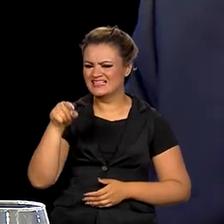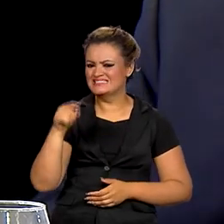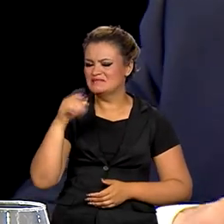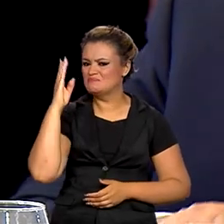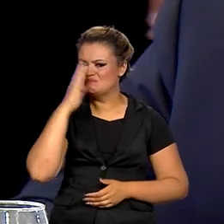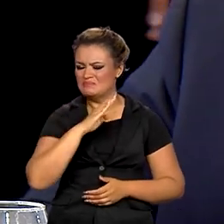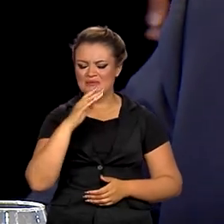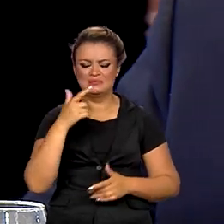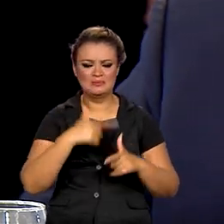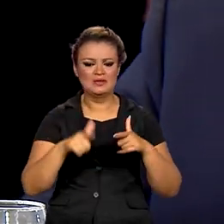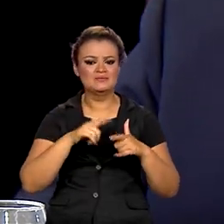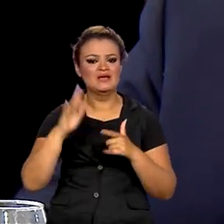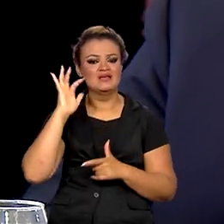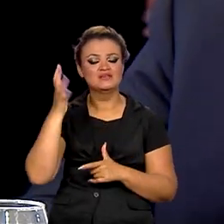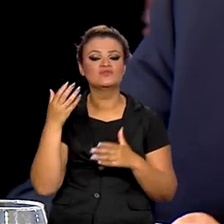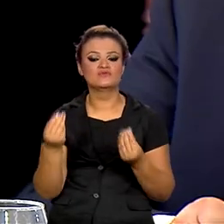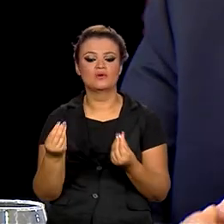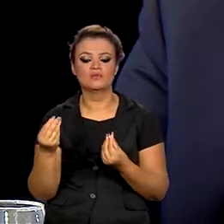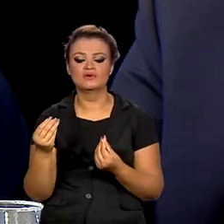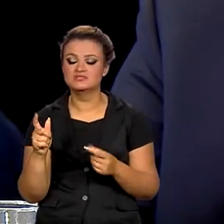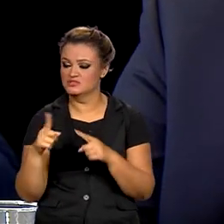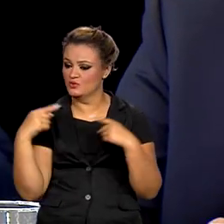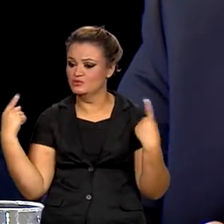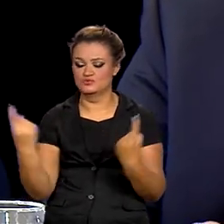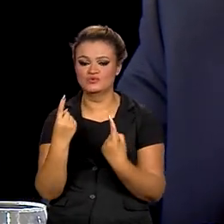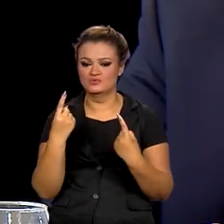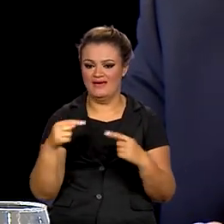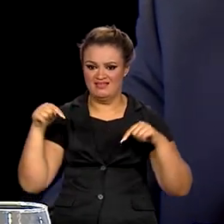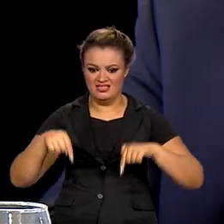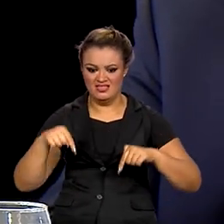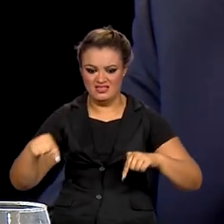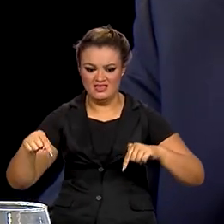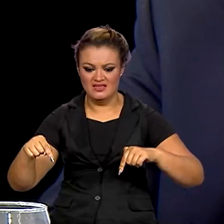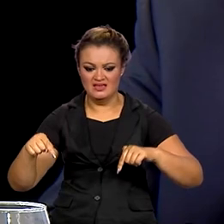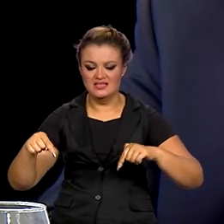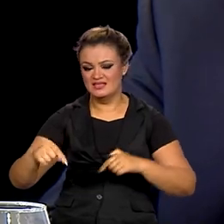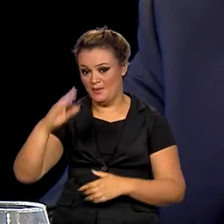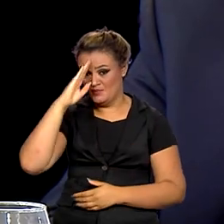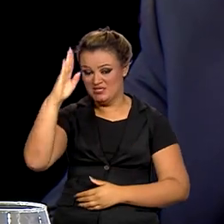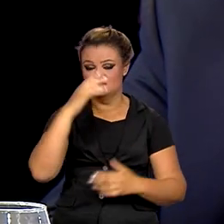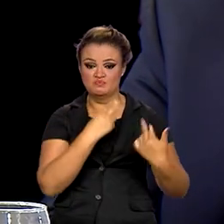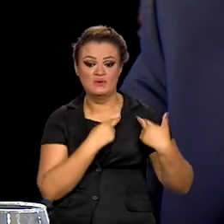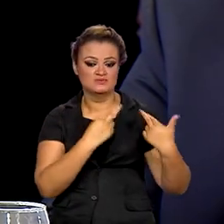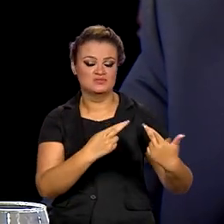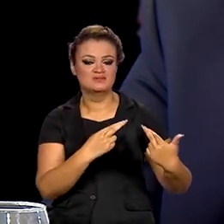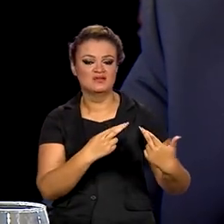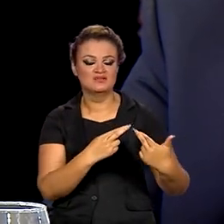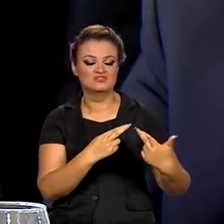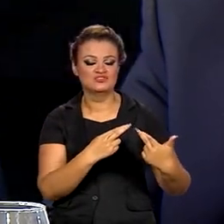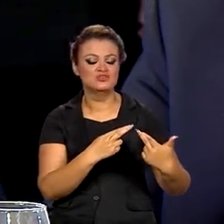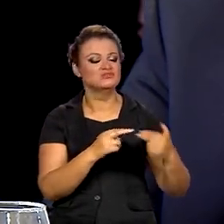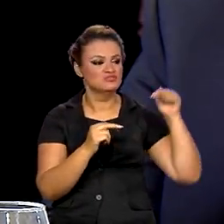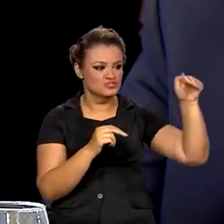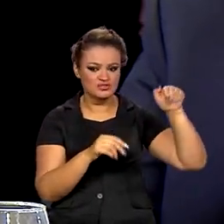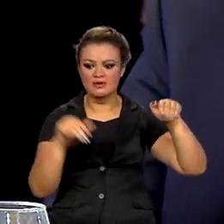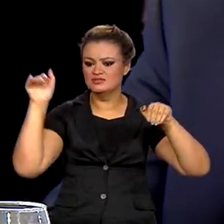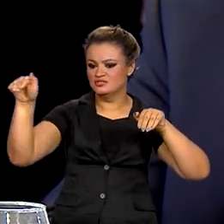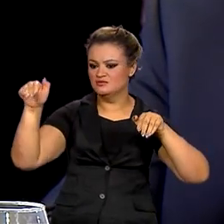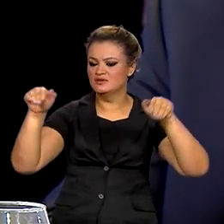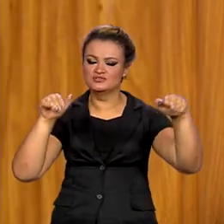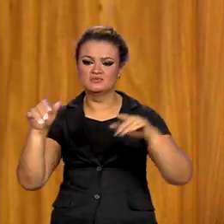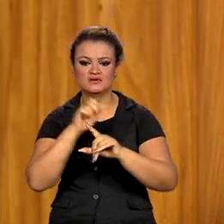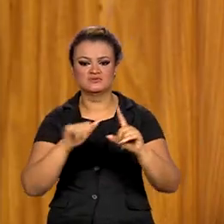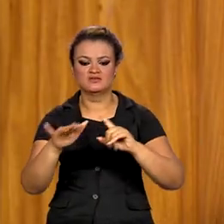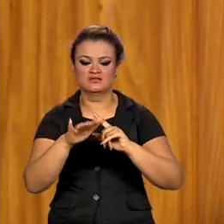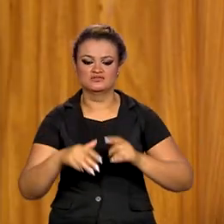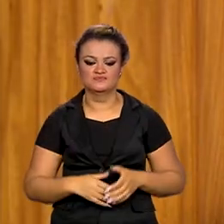só será vencido se nós todos que estamos nessa sala, que temos a principal responsabilidade, convocarmos também toda a sociedade.